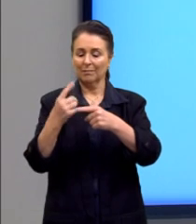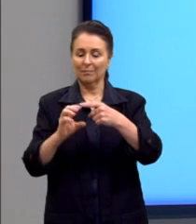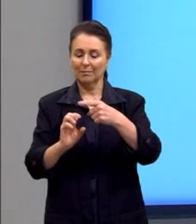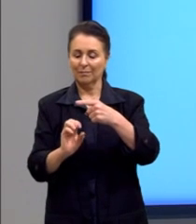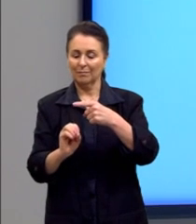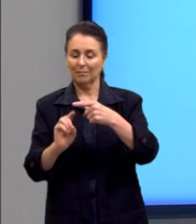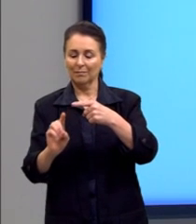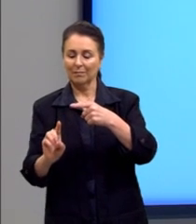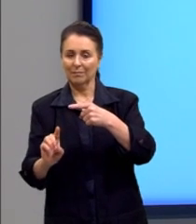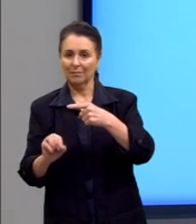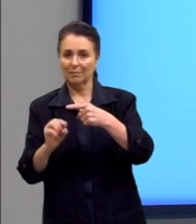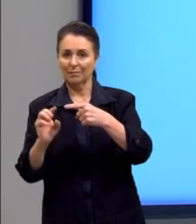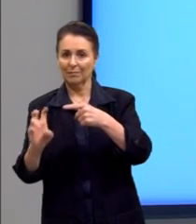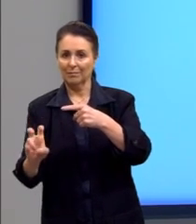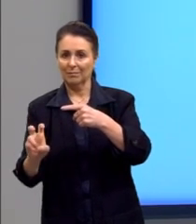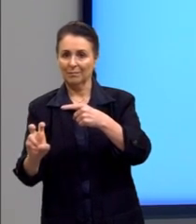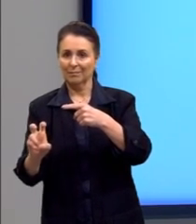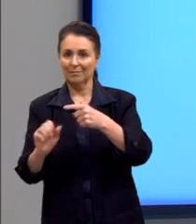,5.